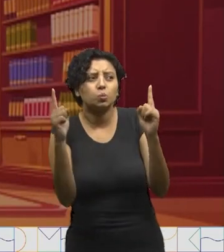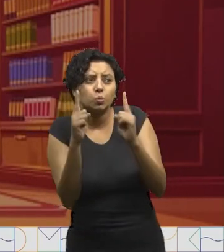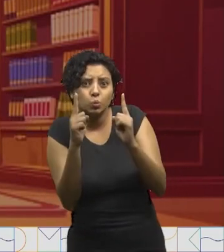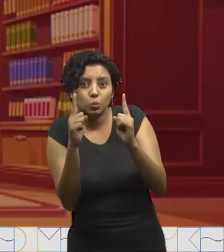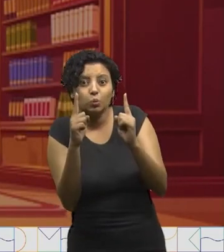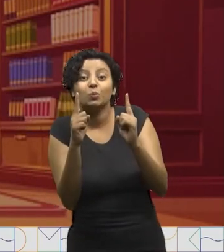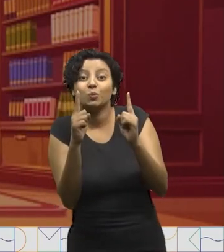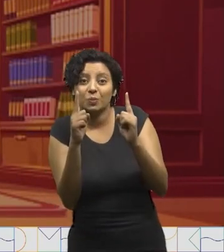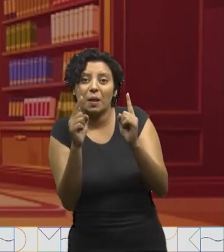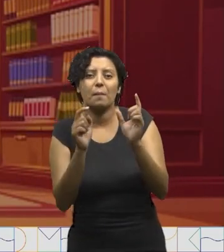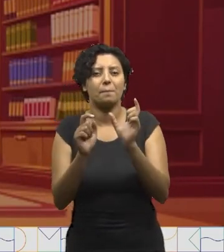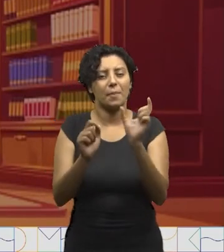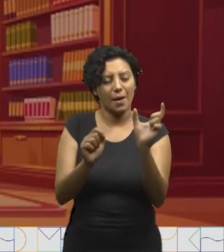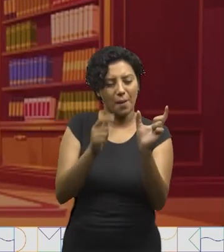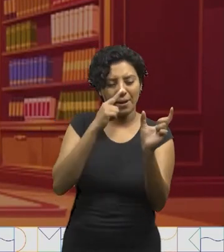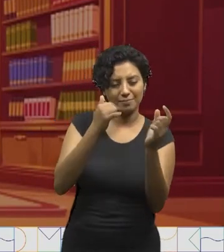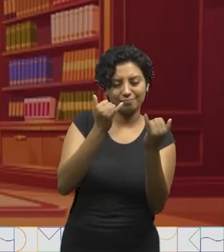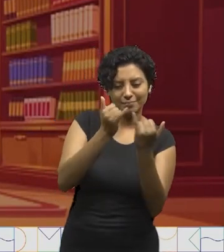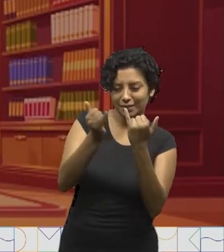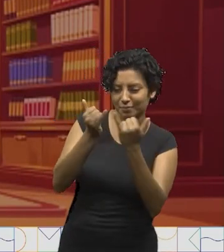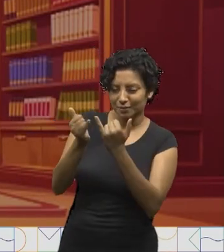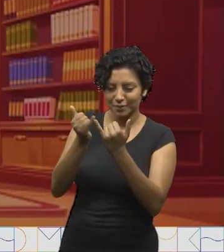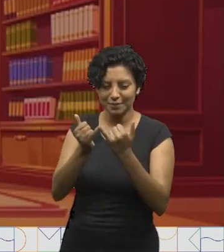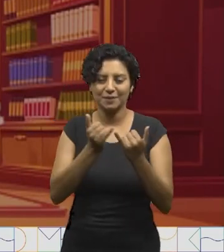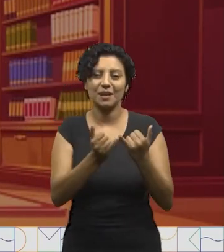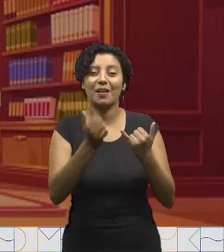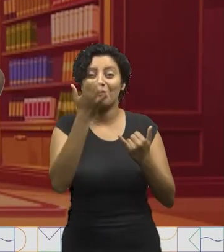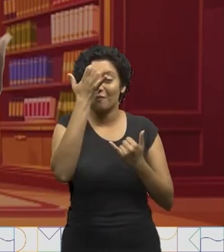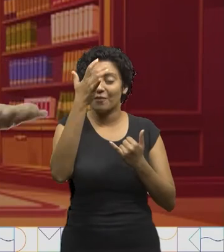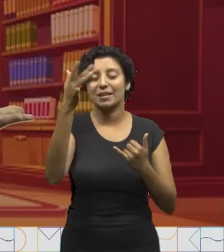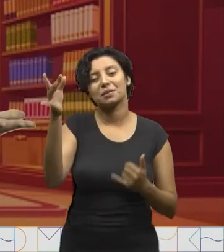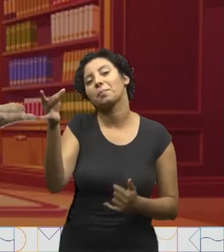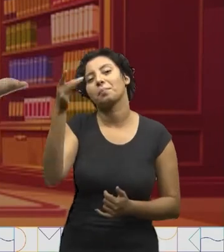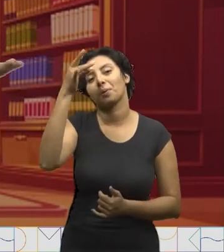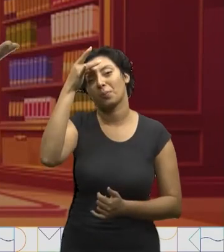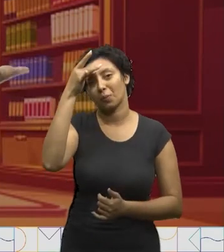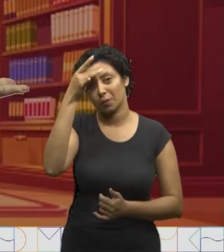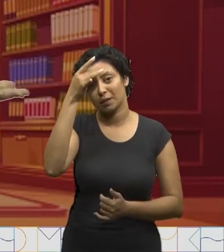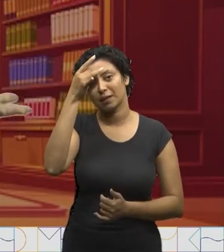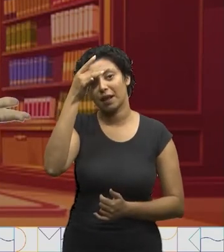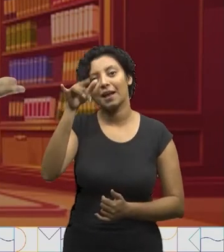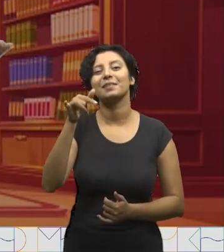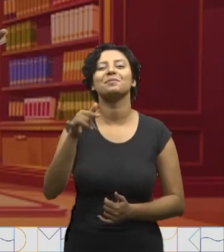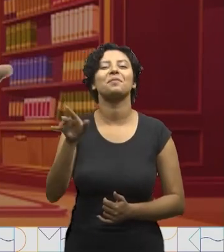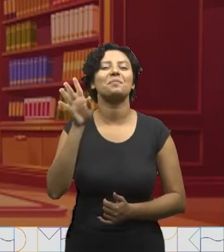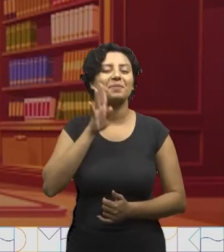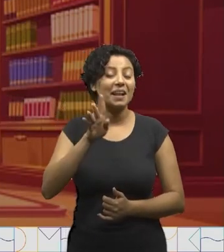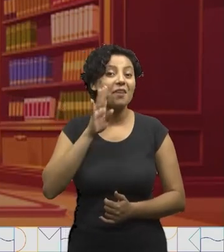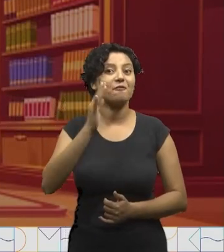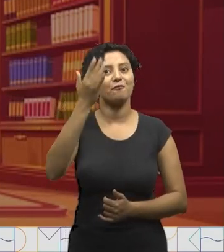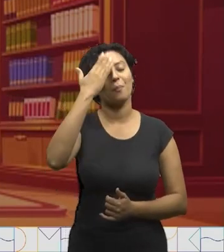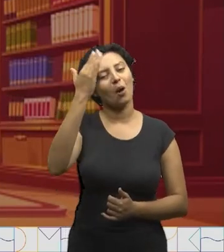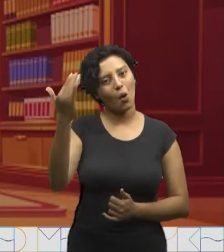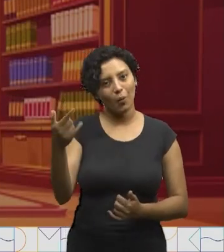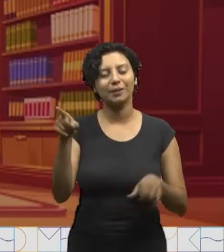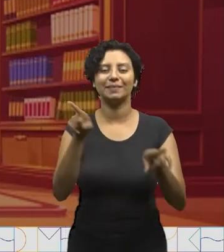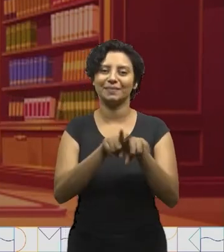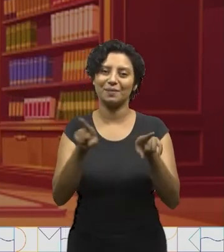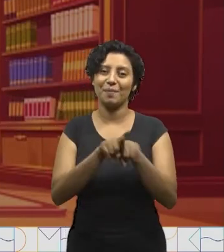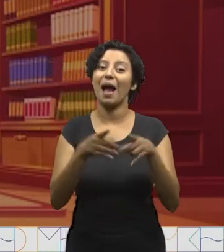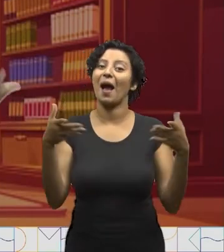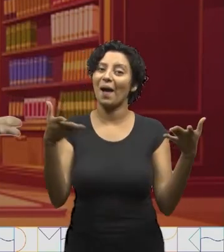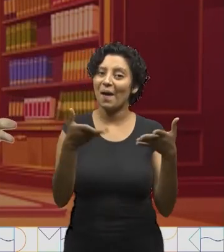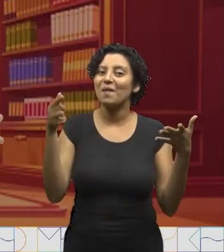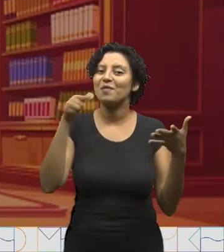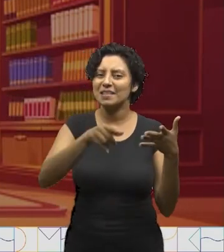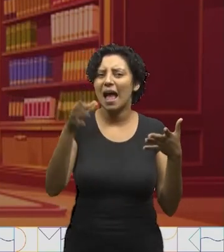bem curto, com palavras que rimam, são fáceis de memorizar e são bastante conhecidas?